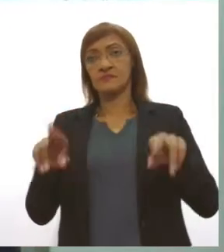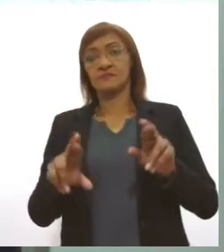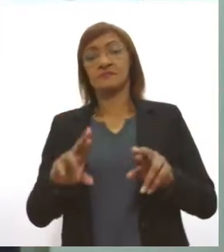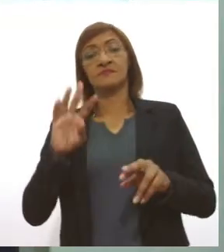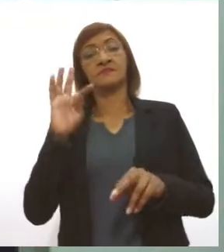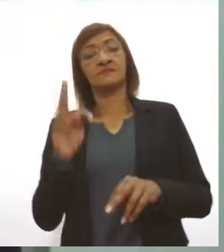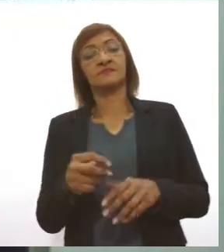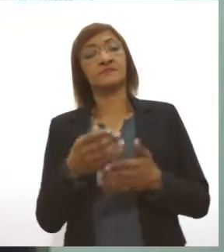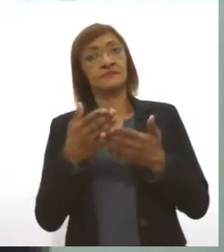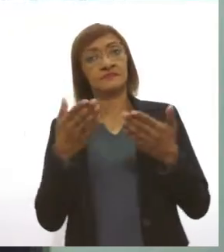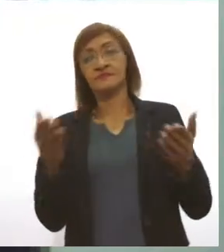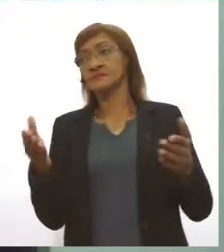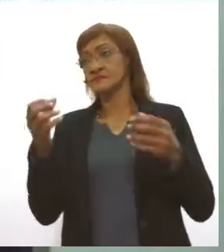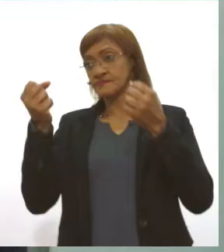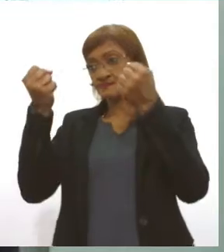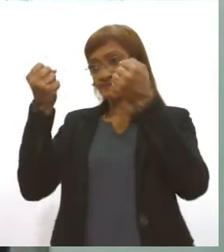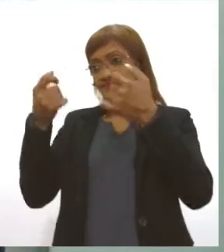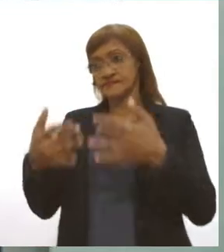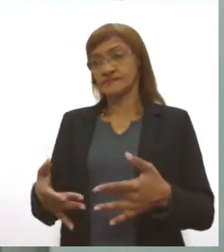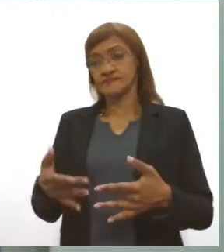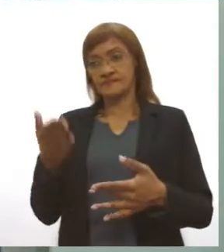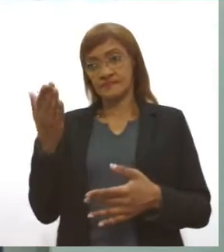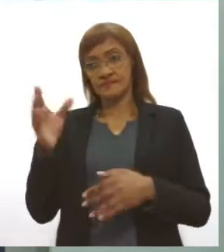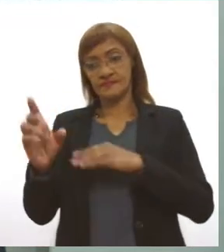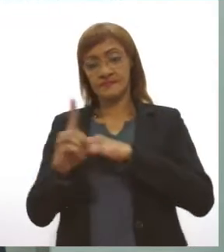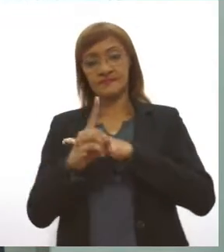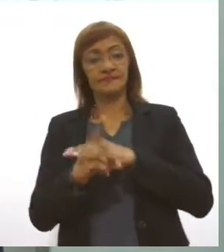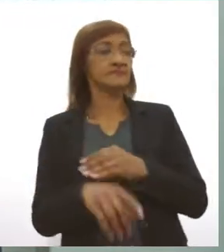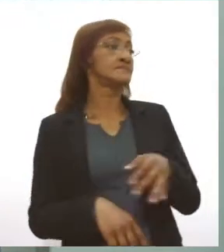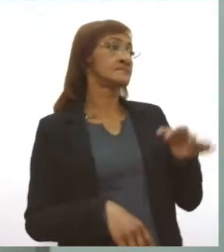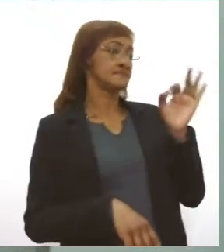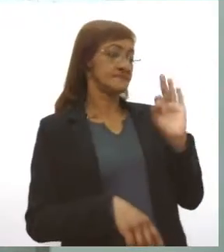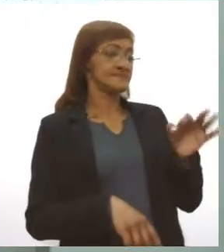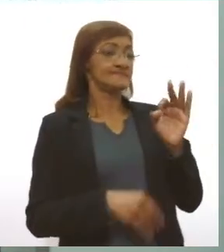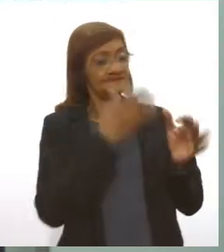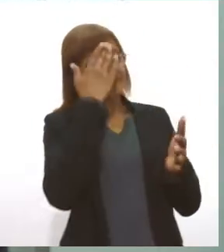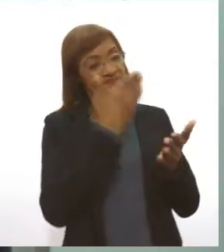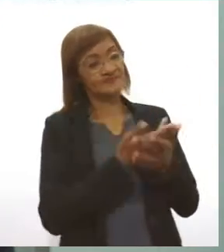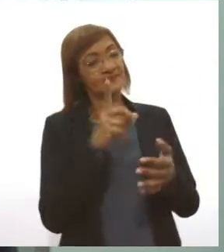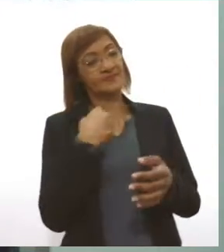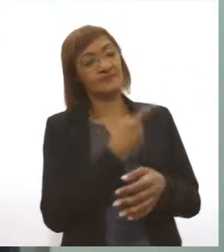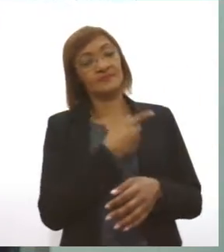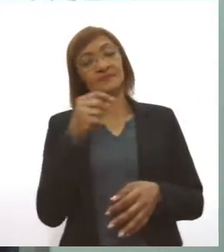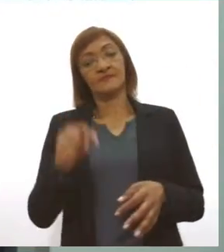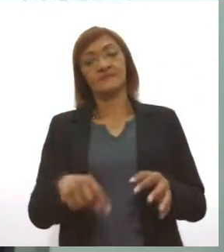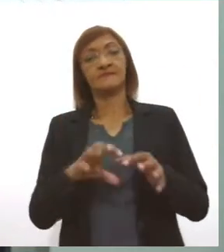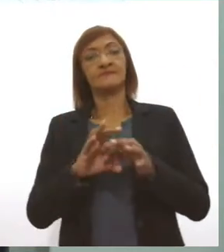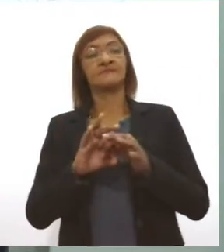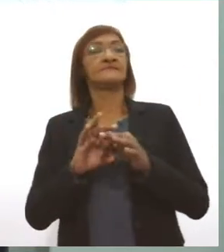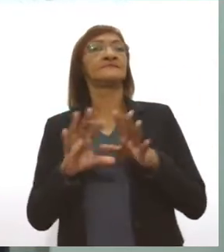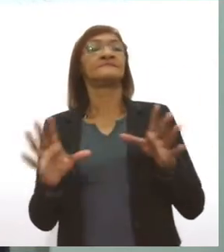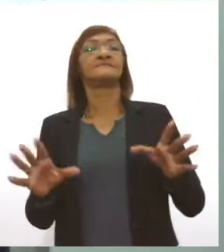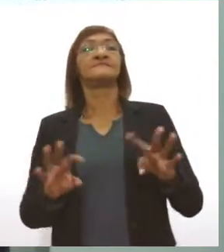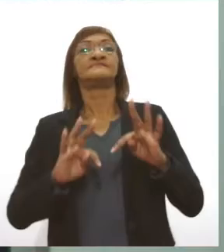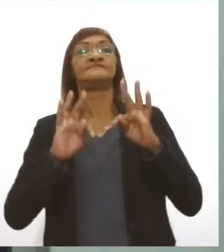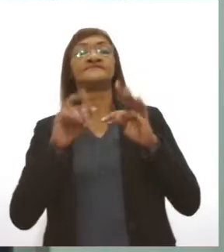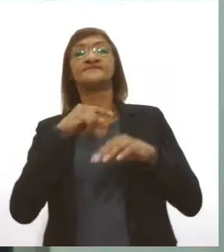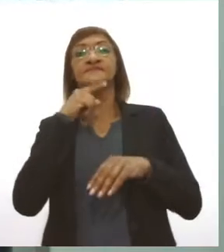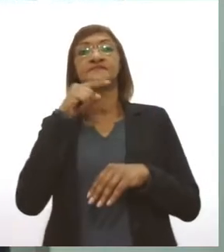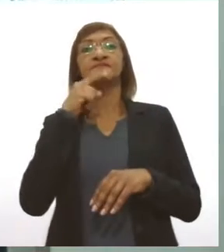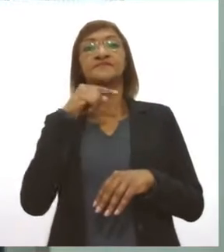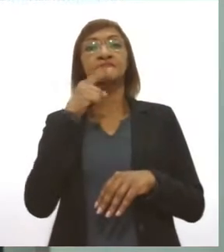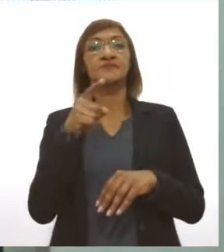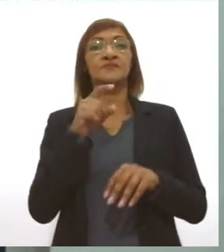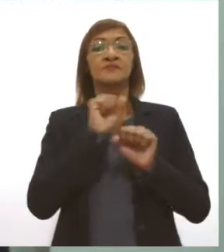e esse esclarecimento ao consumidor. Com certeza, né? Estamos aqui de portas abertas para esclarecer todas as dúvidas e